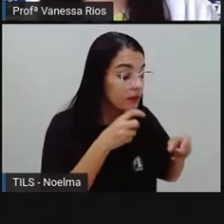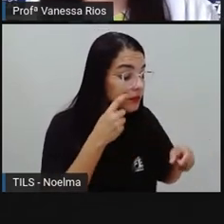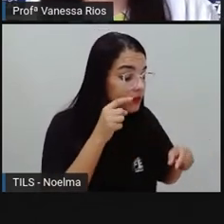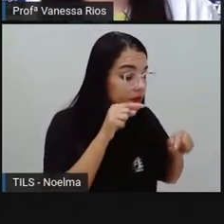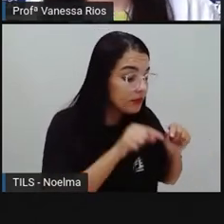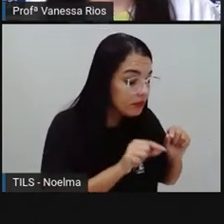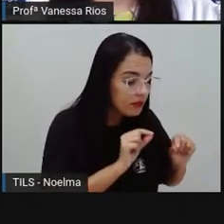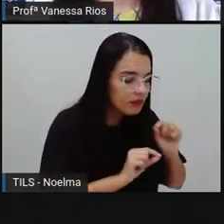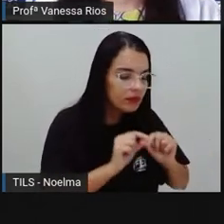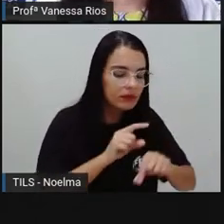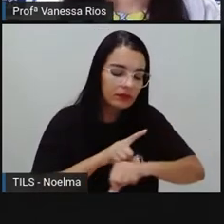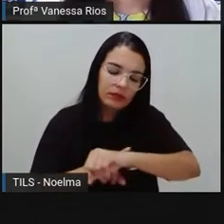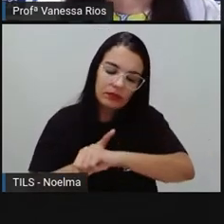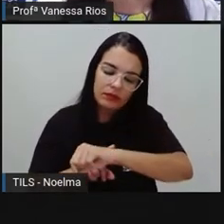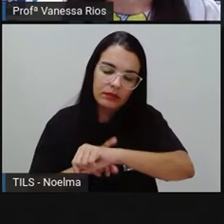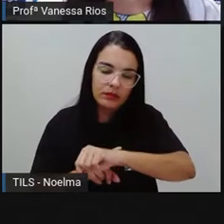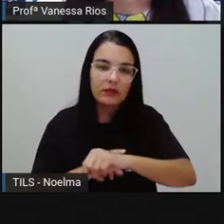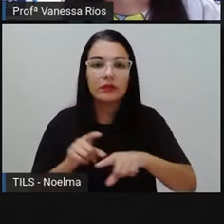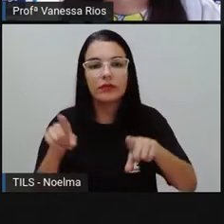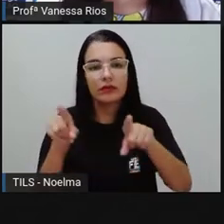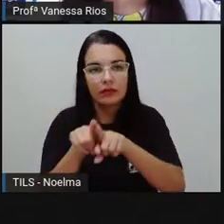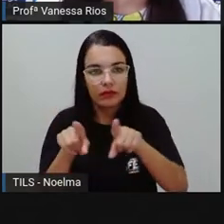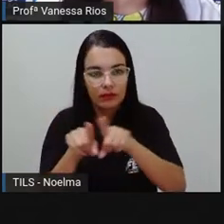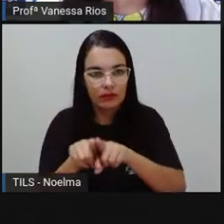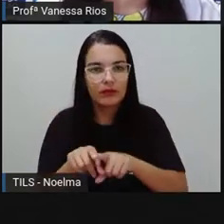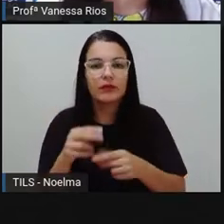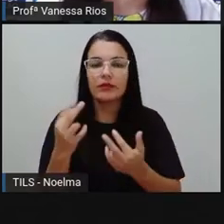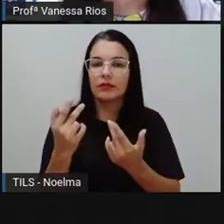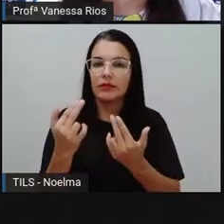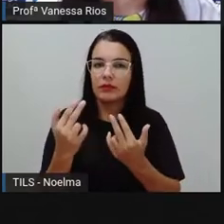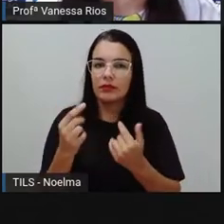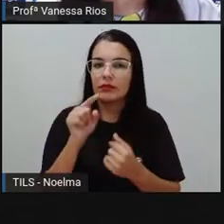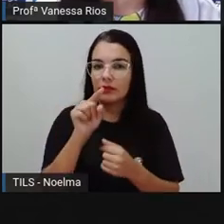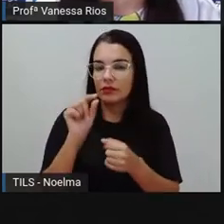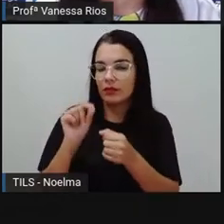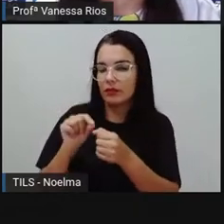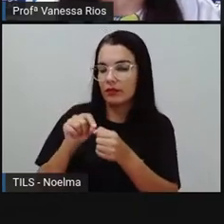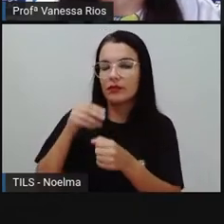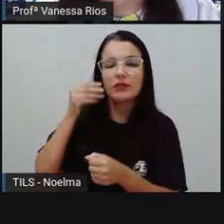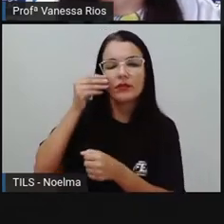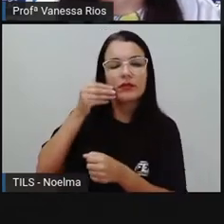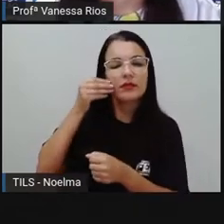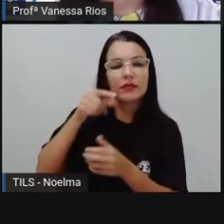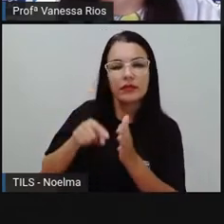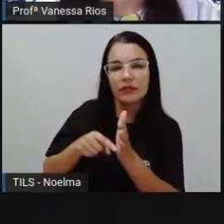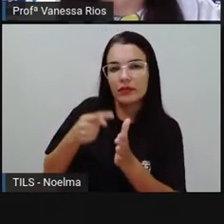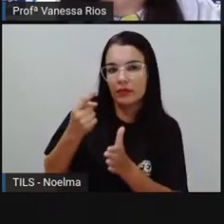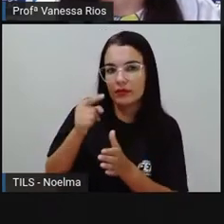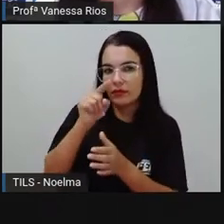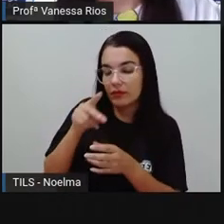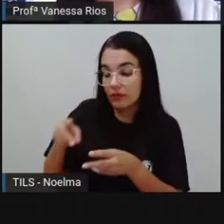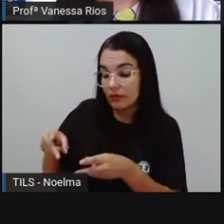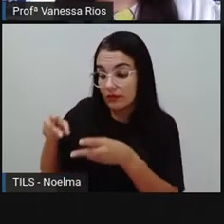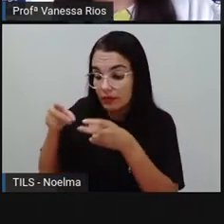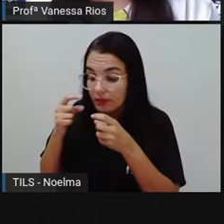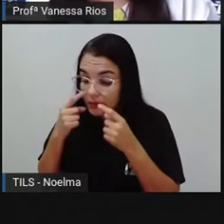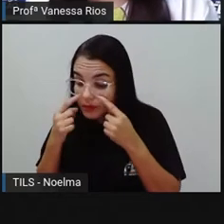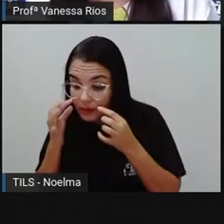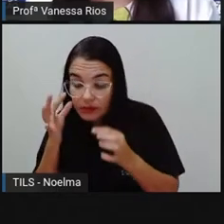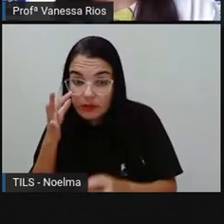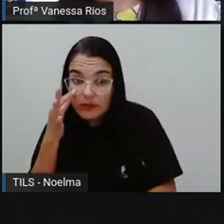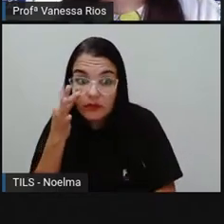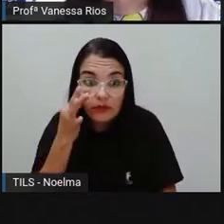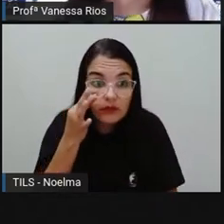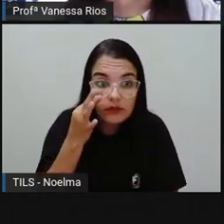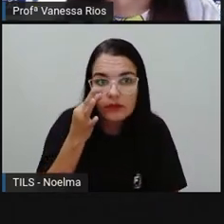de tempo. Então, da mesma forma, né? Como você fez na primeira experiência, você vai observar com o